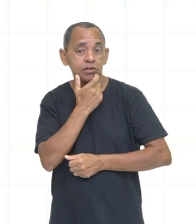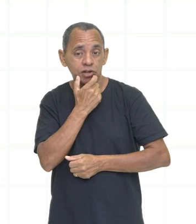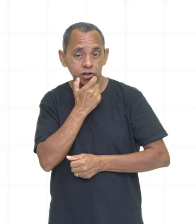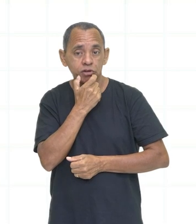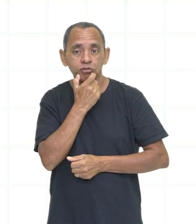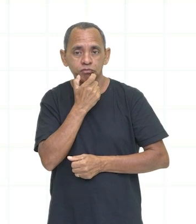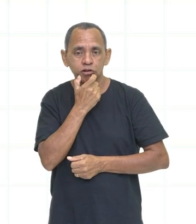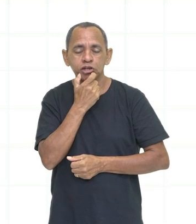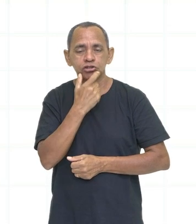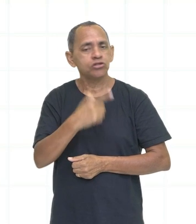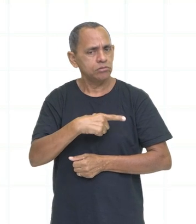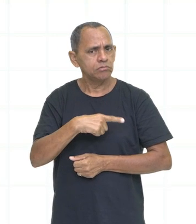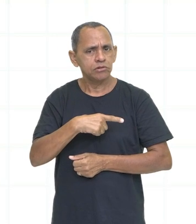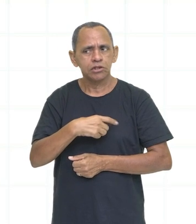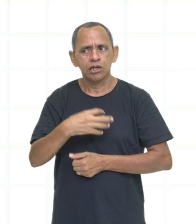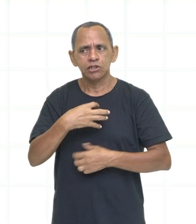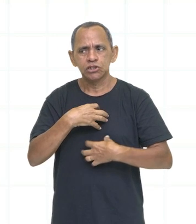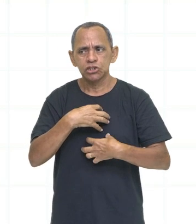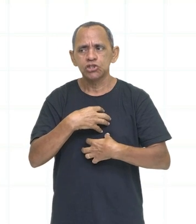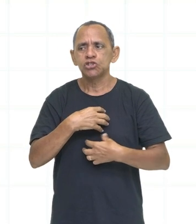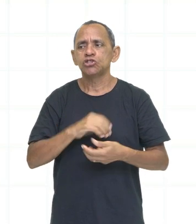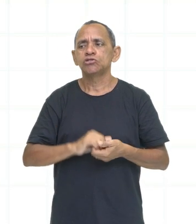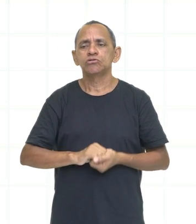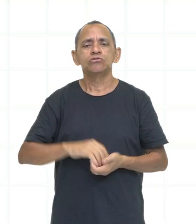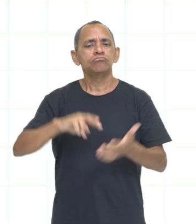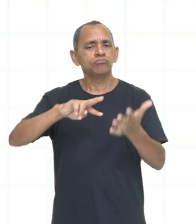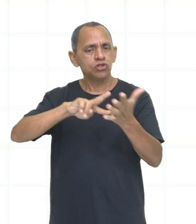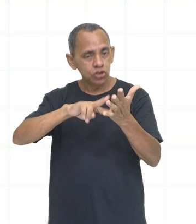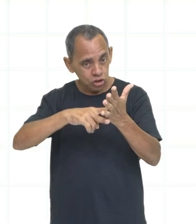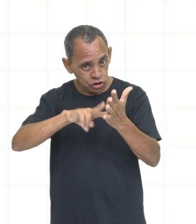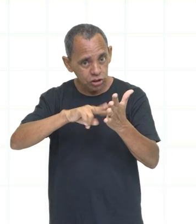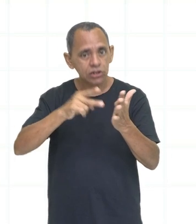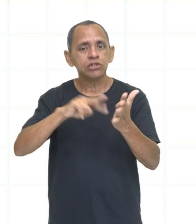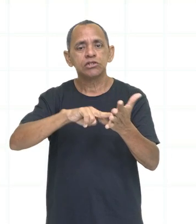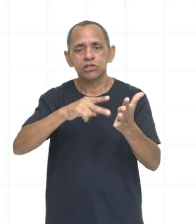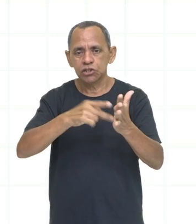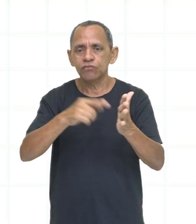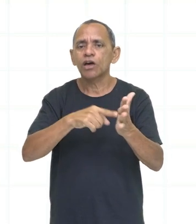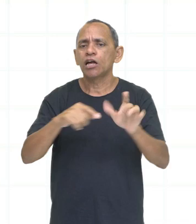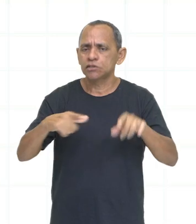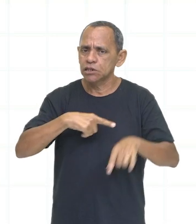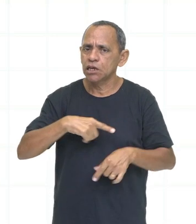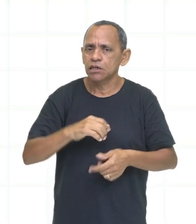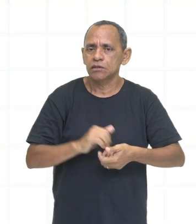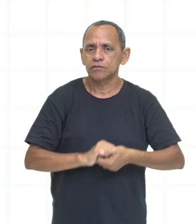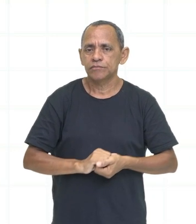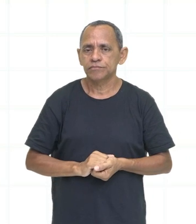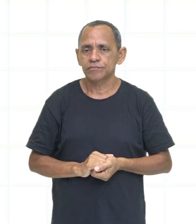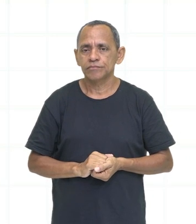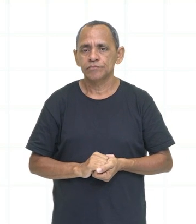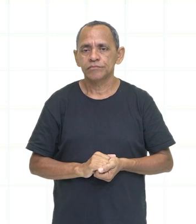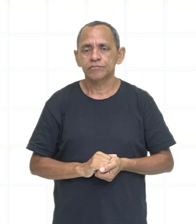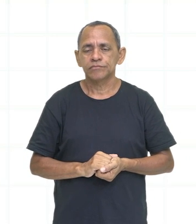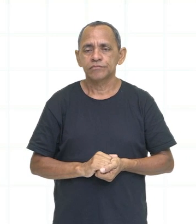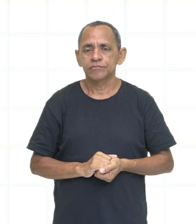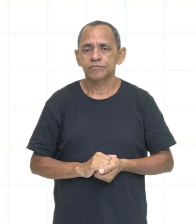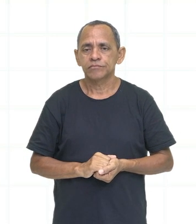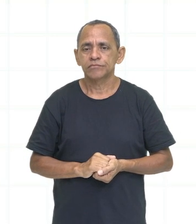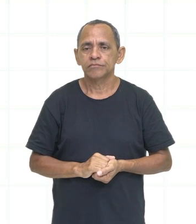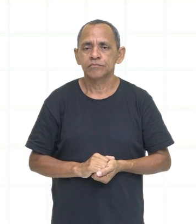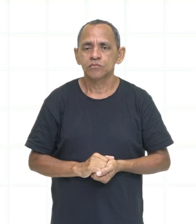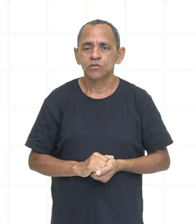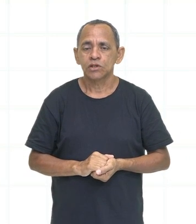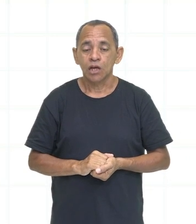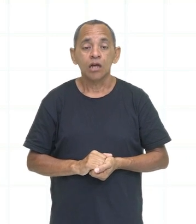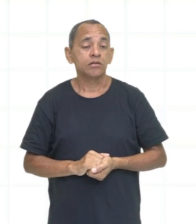Então, they... Eles insistiram em fazer tudo sozinho, né? Completamente sozinho. não falo isso na língua portuguesa, não